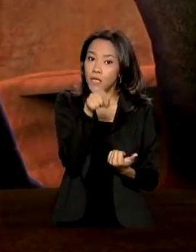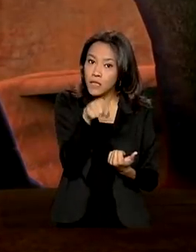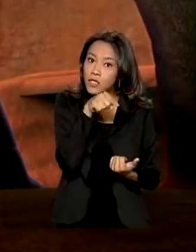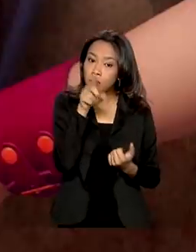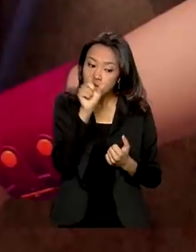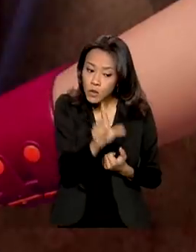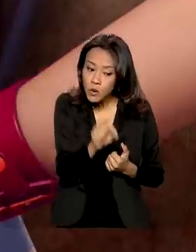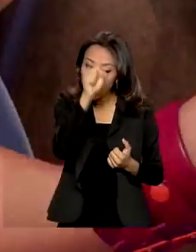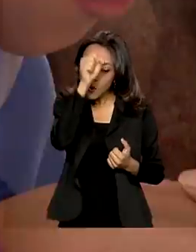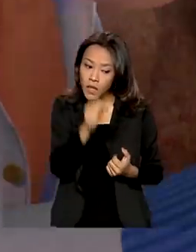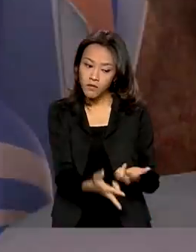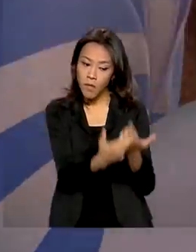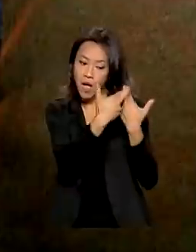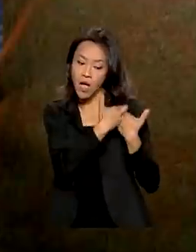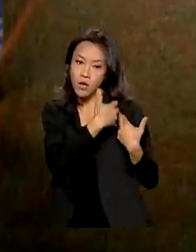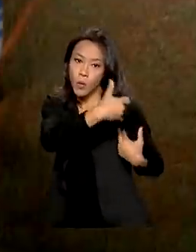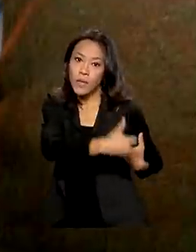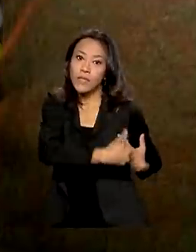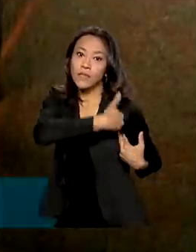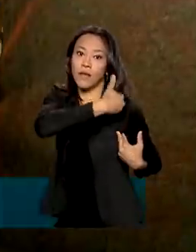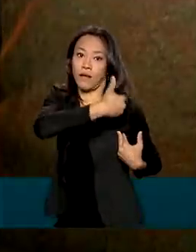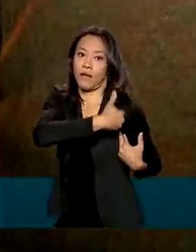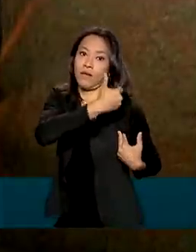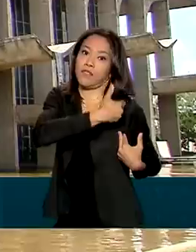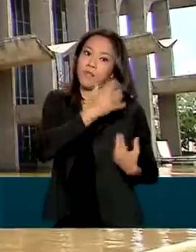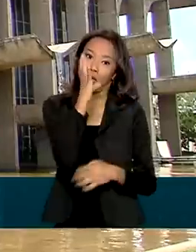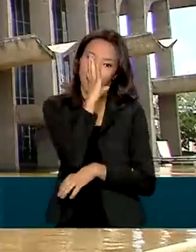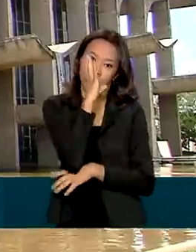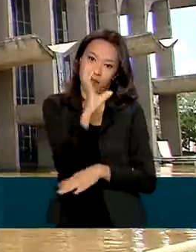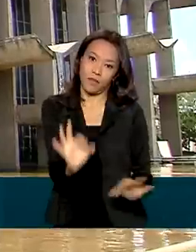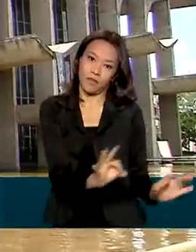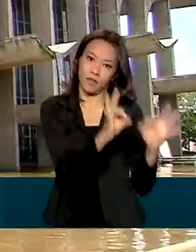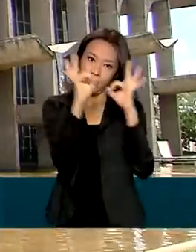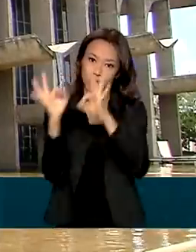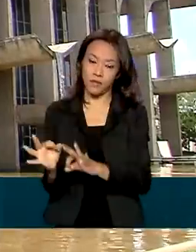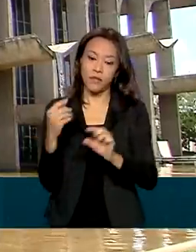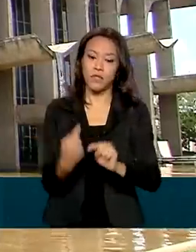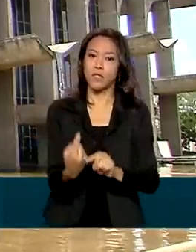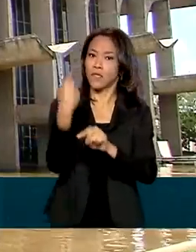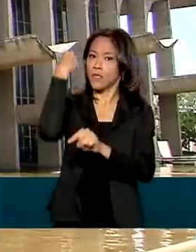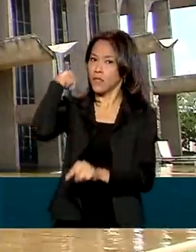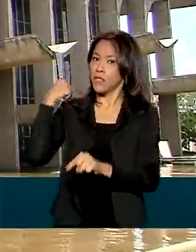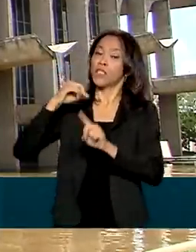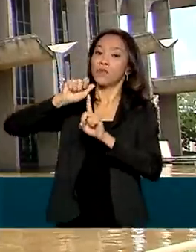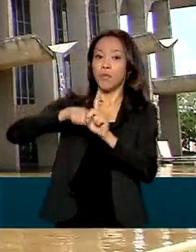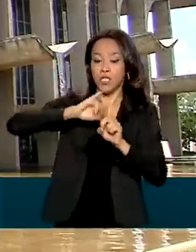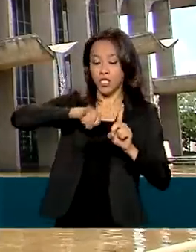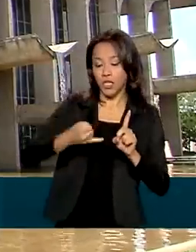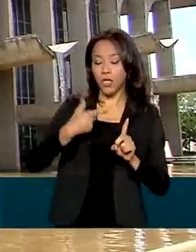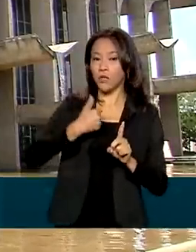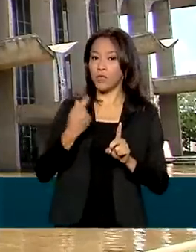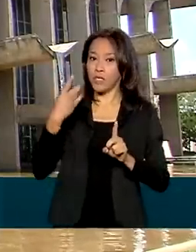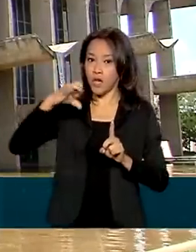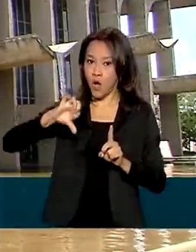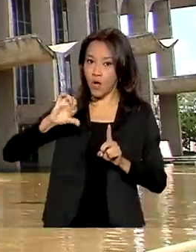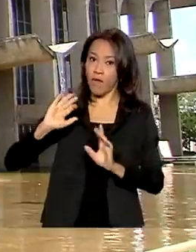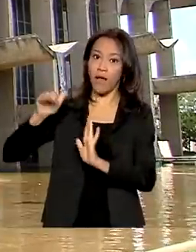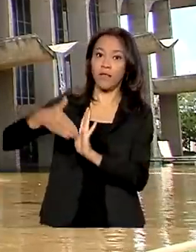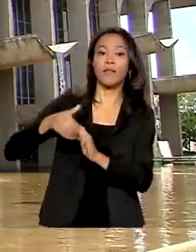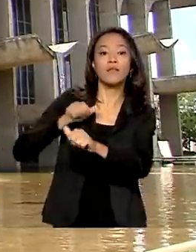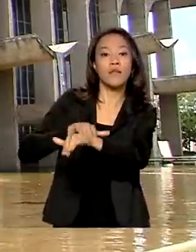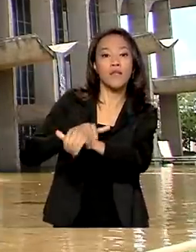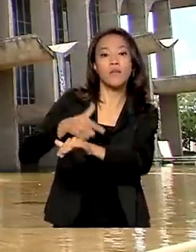de entretenimento com a classificação indicativa. De janeiro de 2019 a setembro de 2021, o